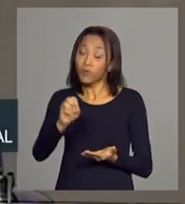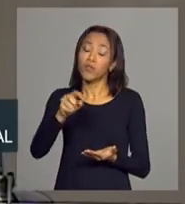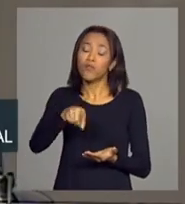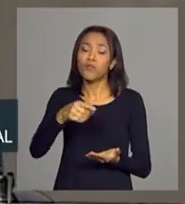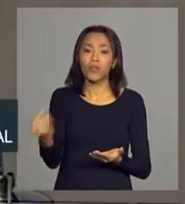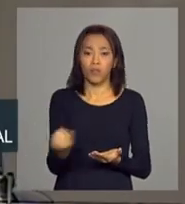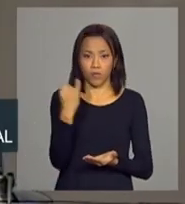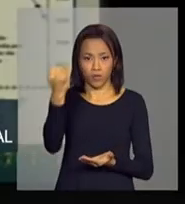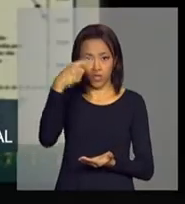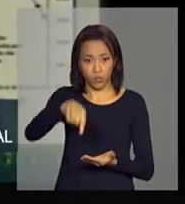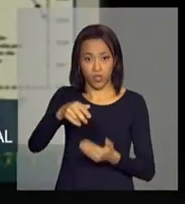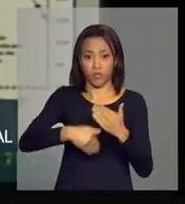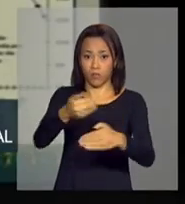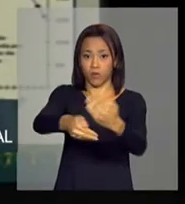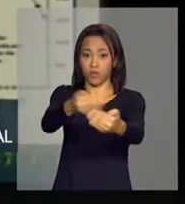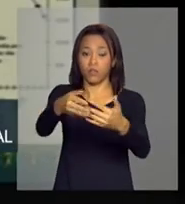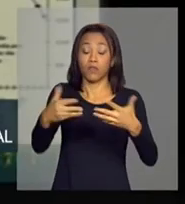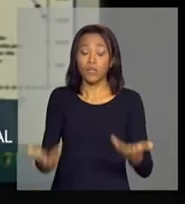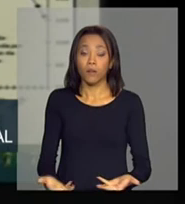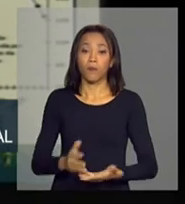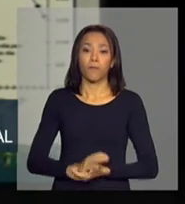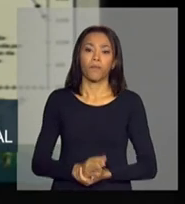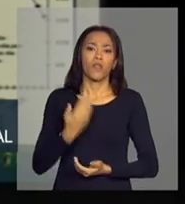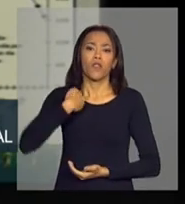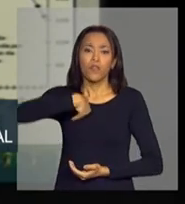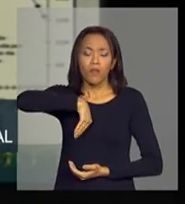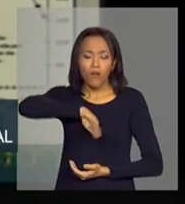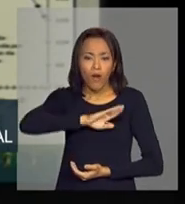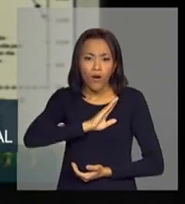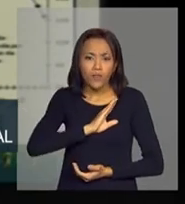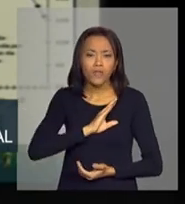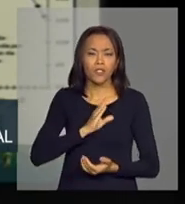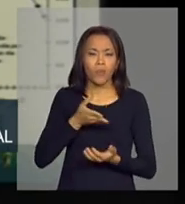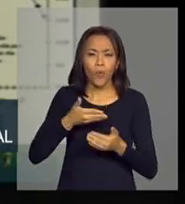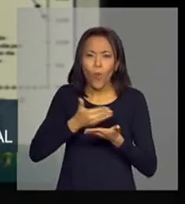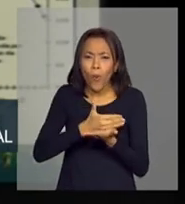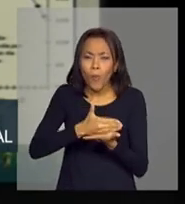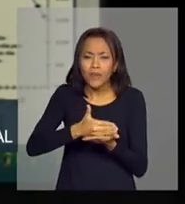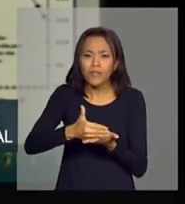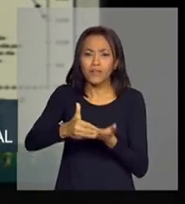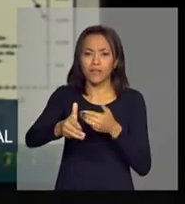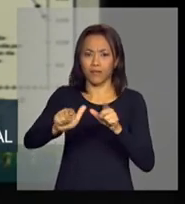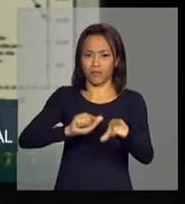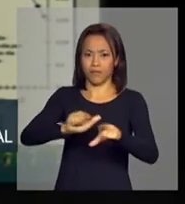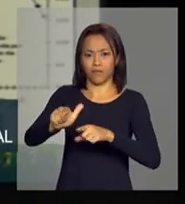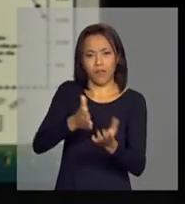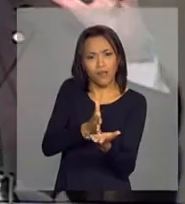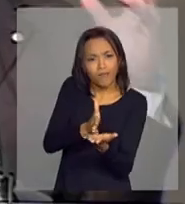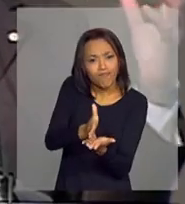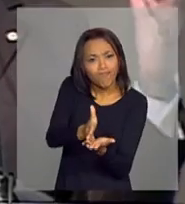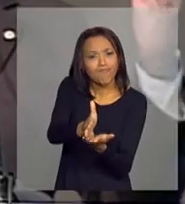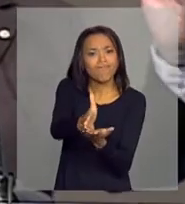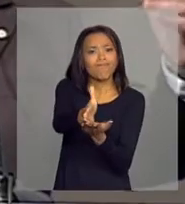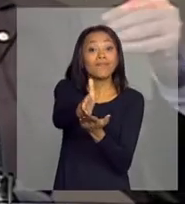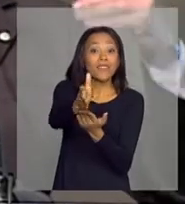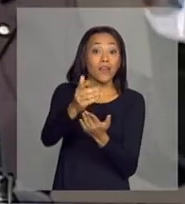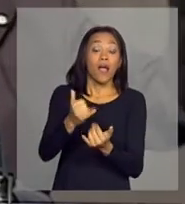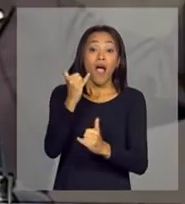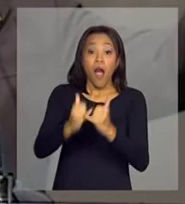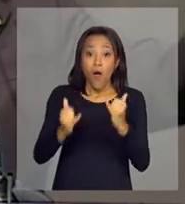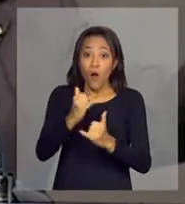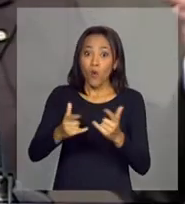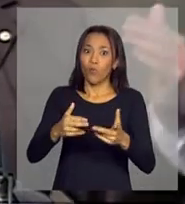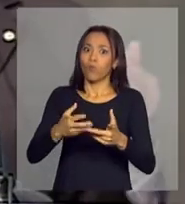processo. Então, na verdade, estamos nos encaminhando, estamos trabalhando para fazer algo de grande